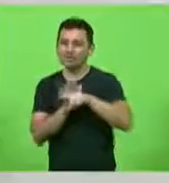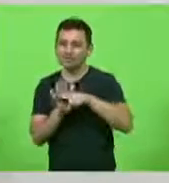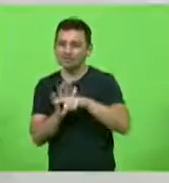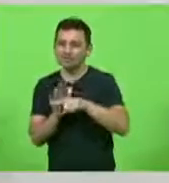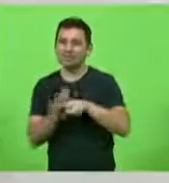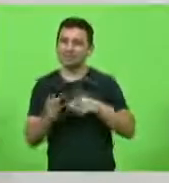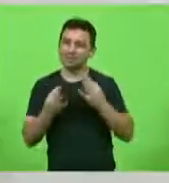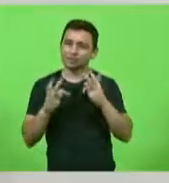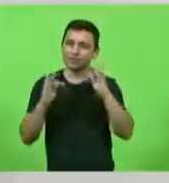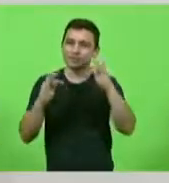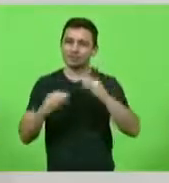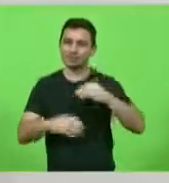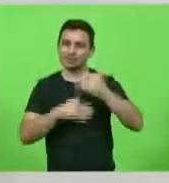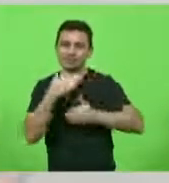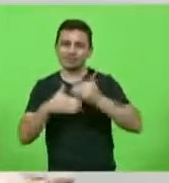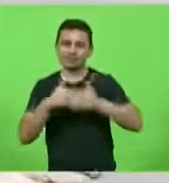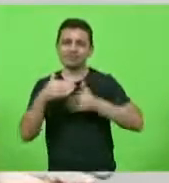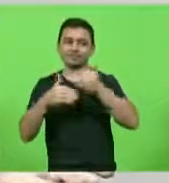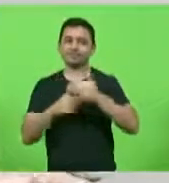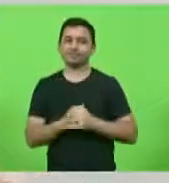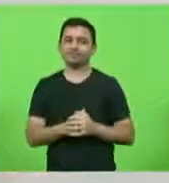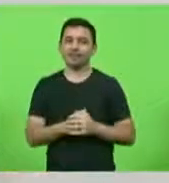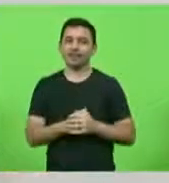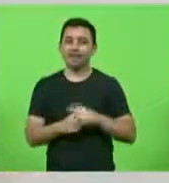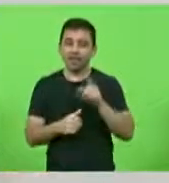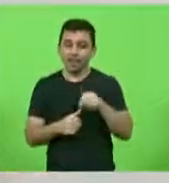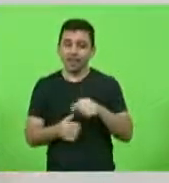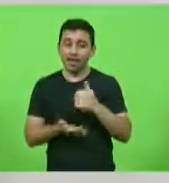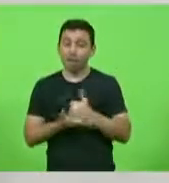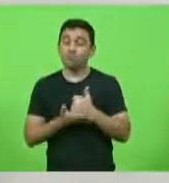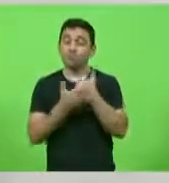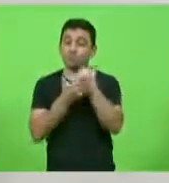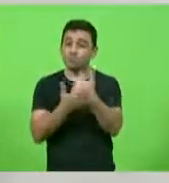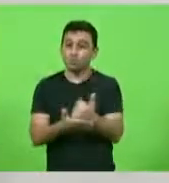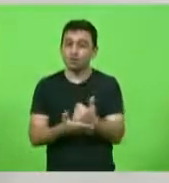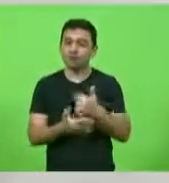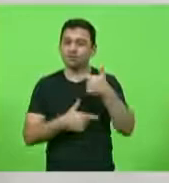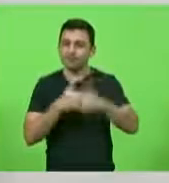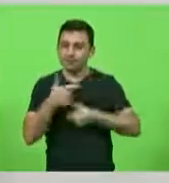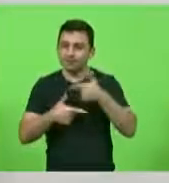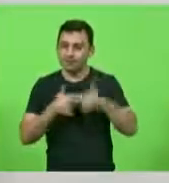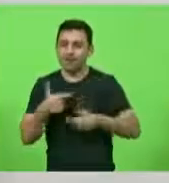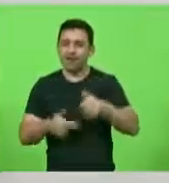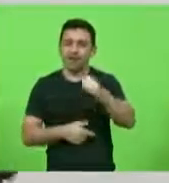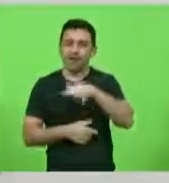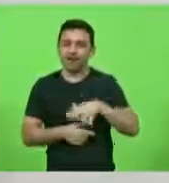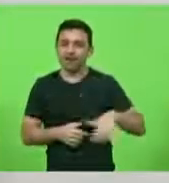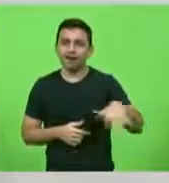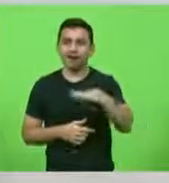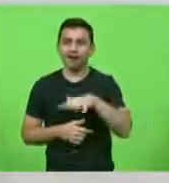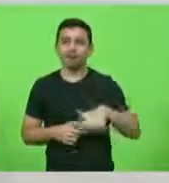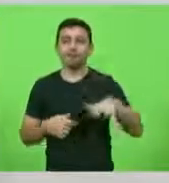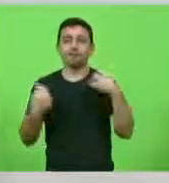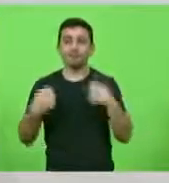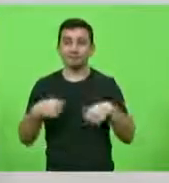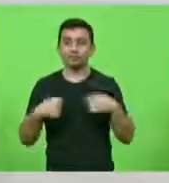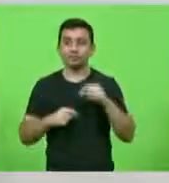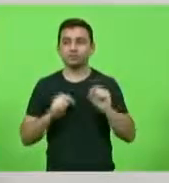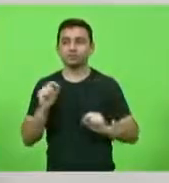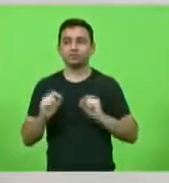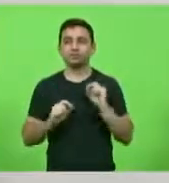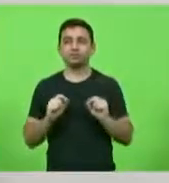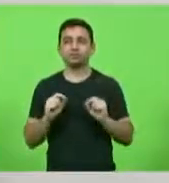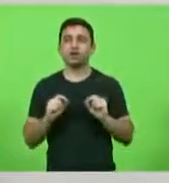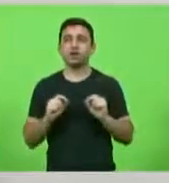inovação para tecnologia para justamente trabalhar a área que precisa mais